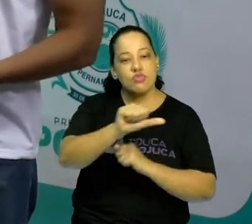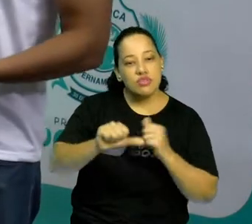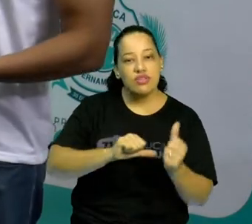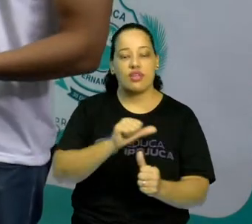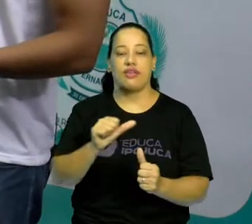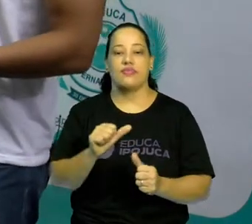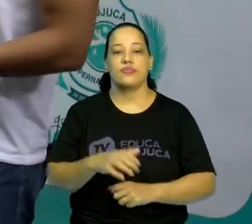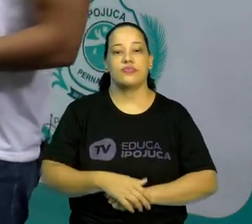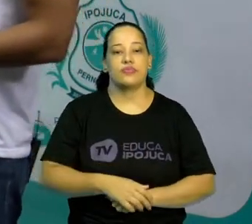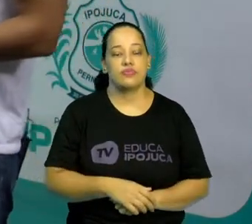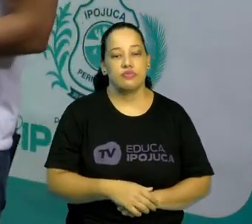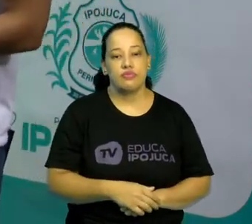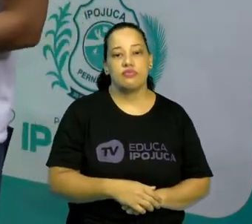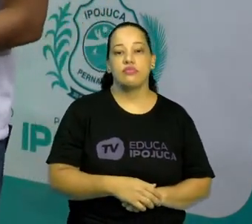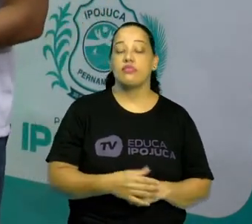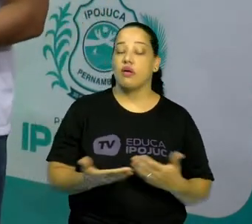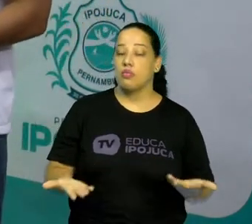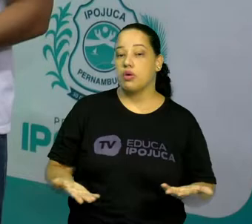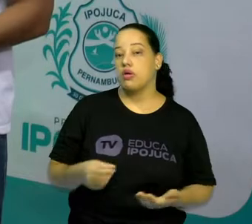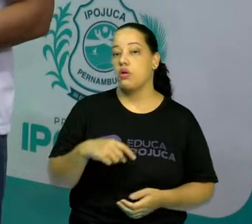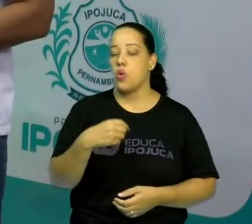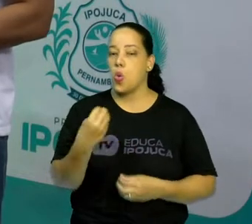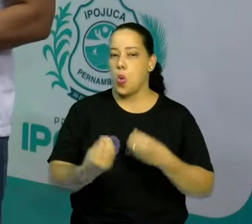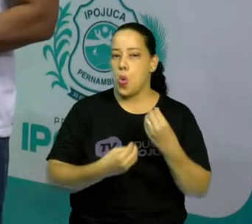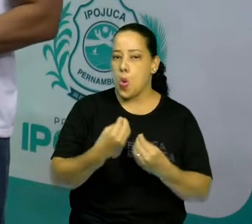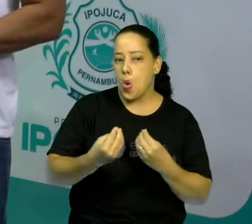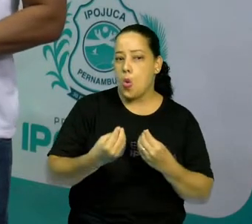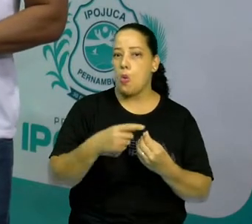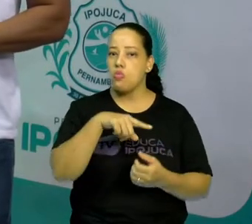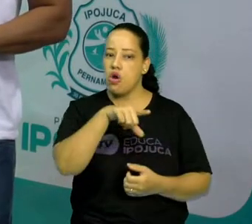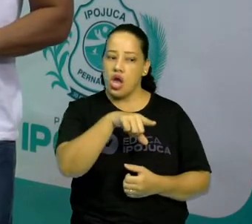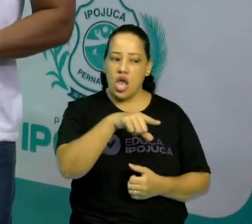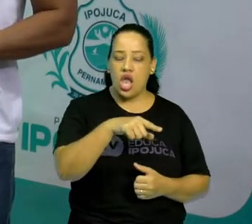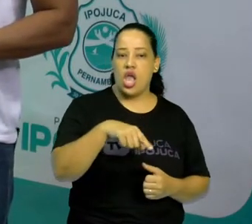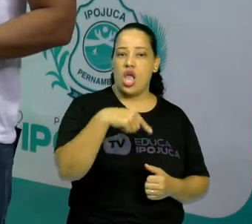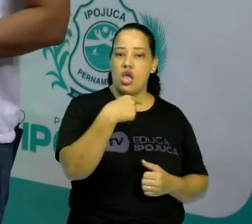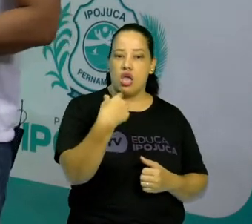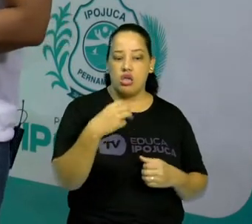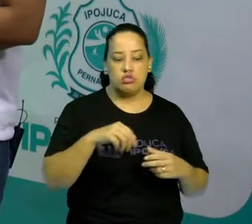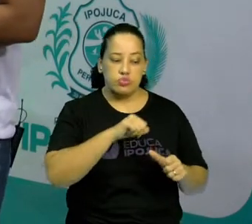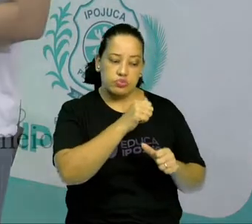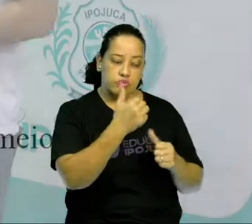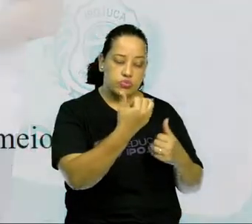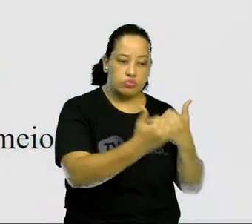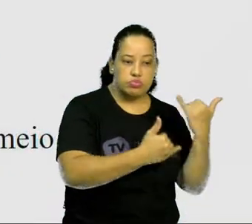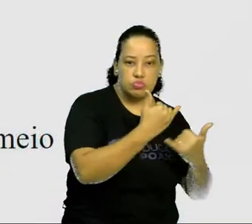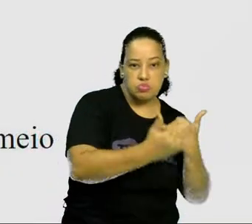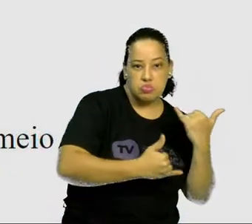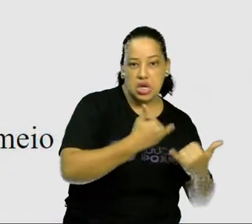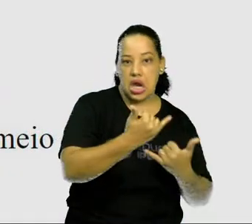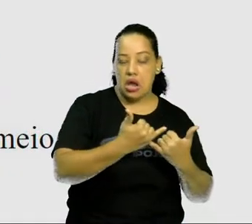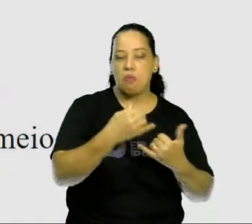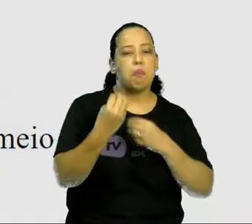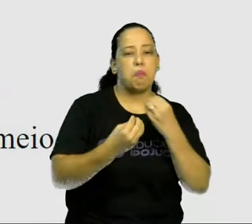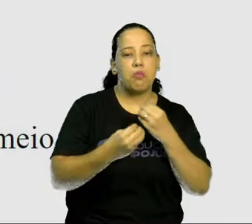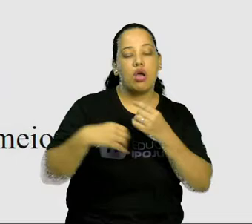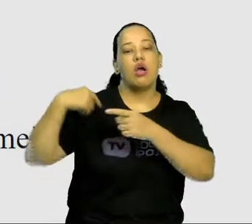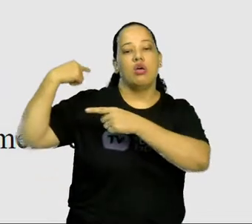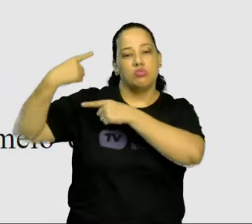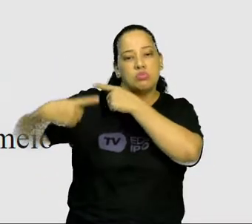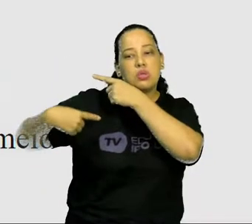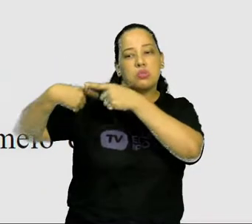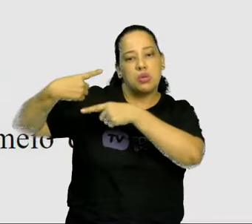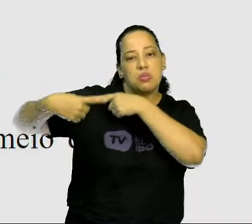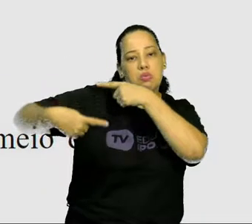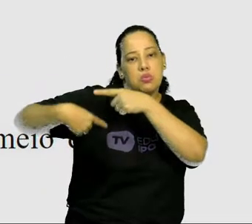Segundo, como são transmitidos os jogos populares? Os jogos populares vão ser transmitidos de geração para geração,